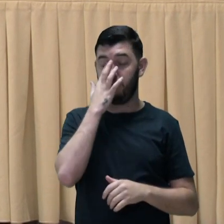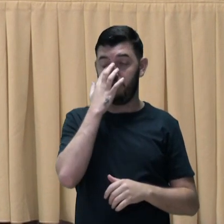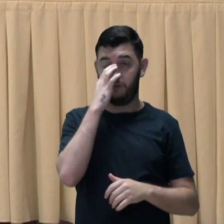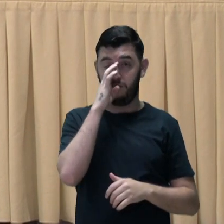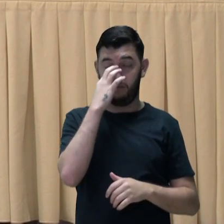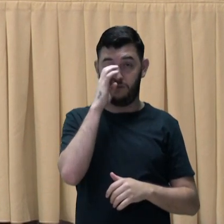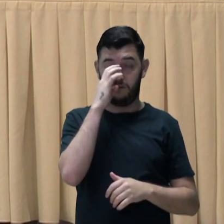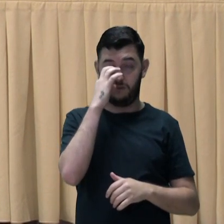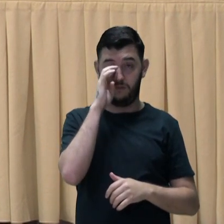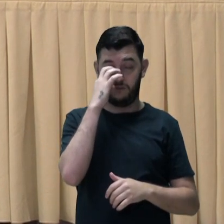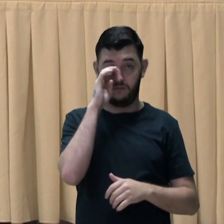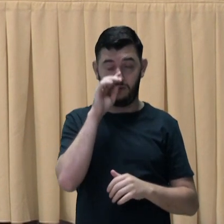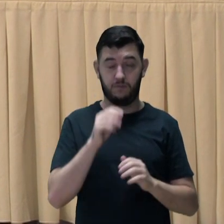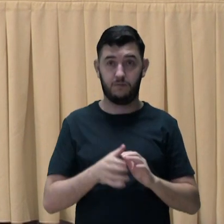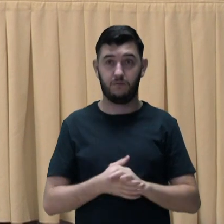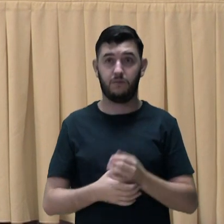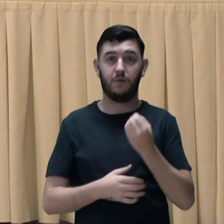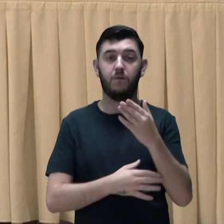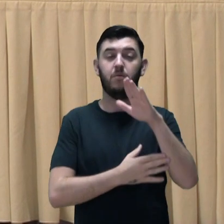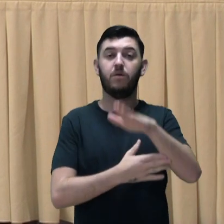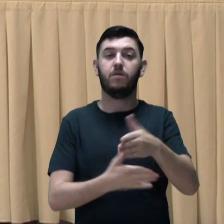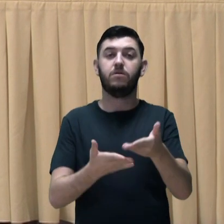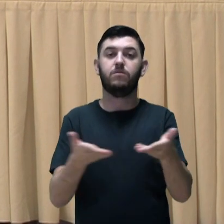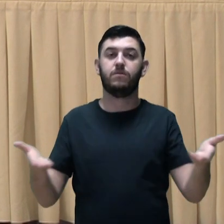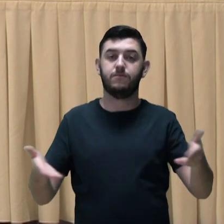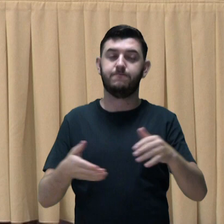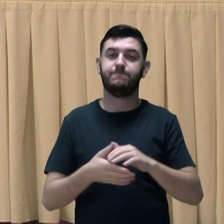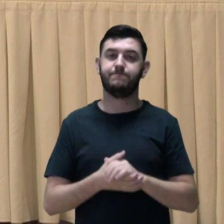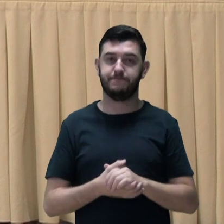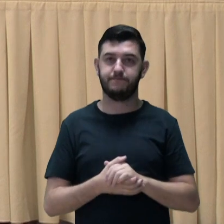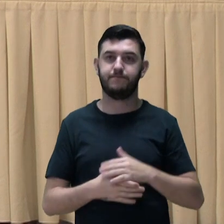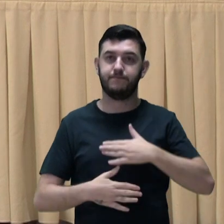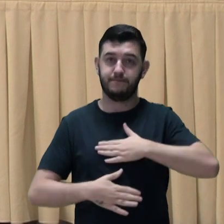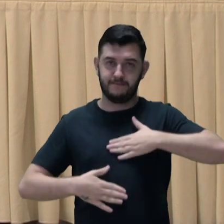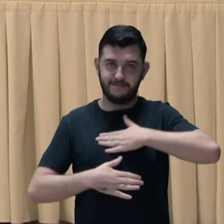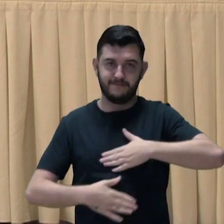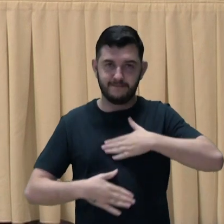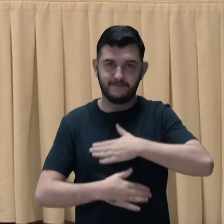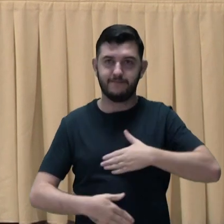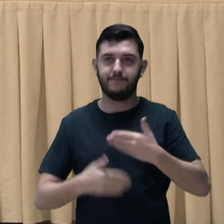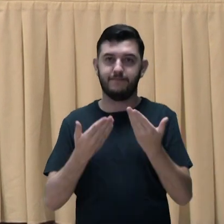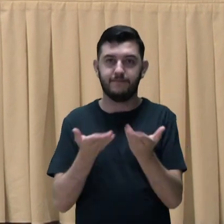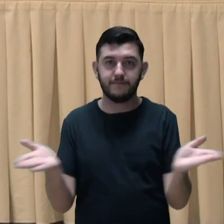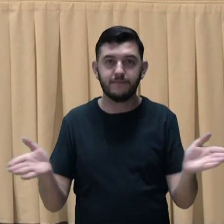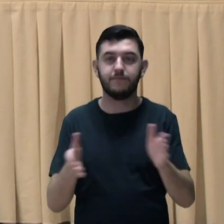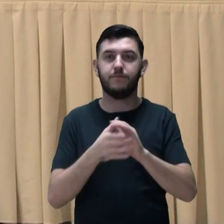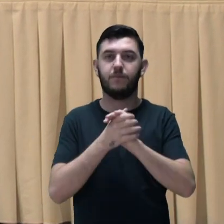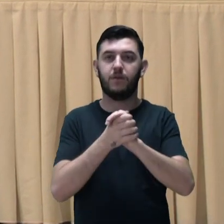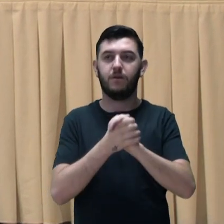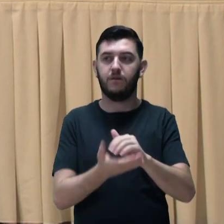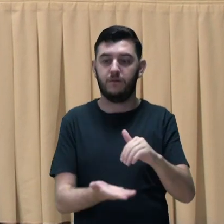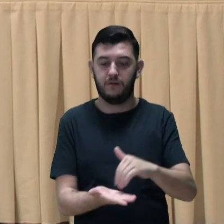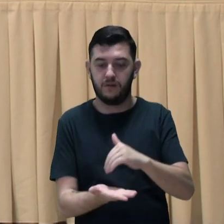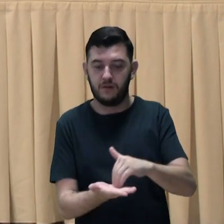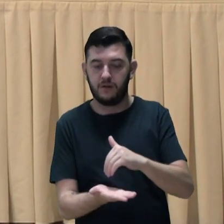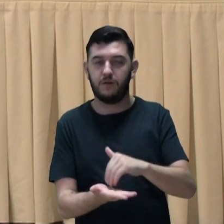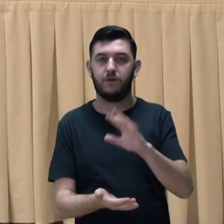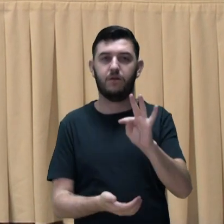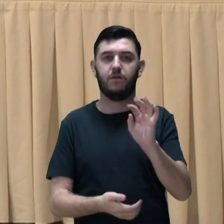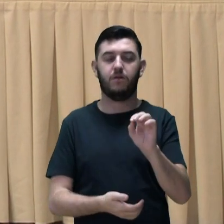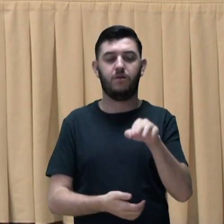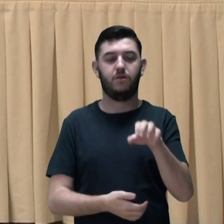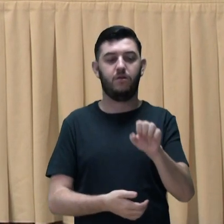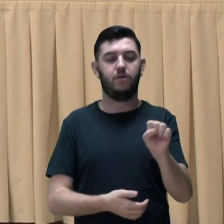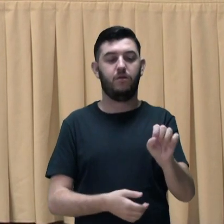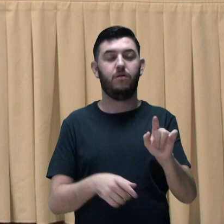Boa tarde a todos. Gostaria, inicialmente, aqui de cumprimentar o secretário Tomás